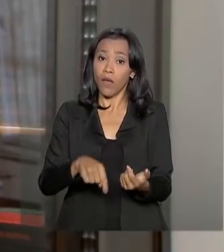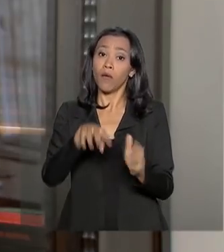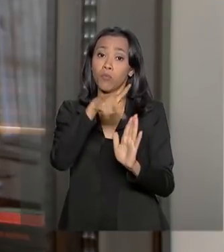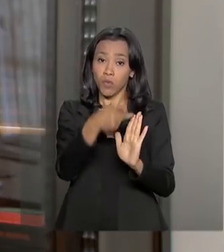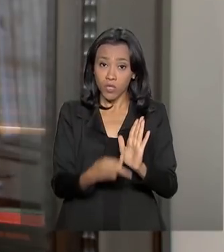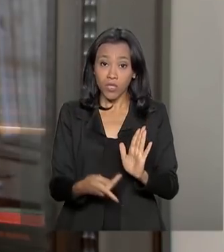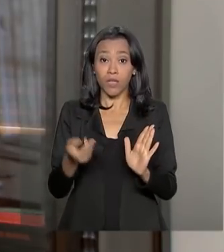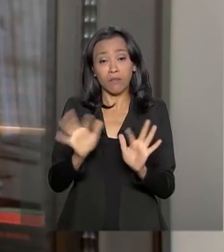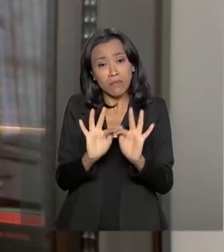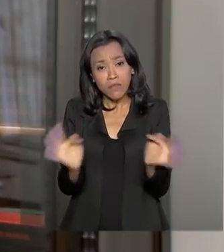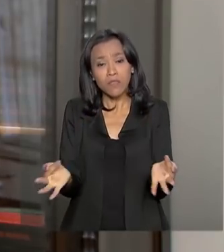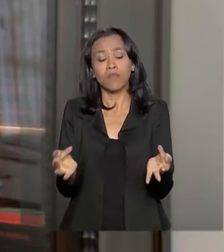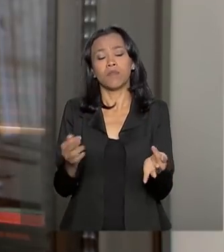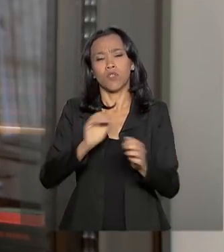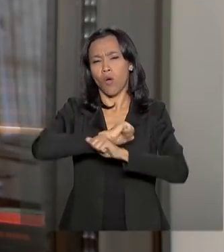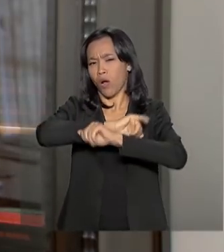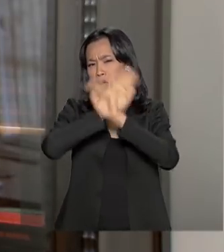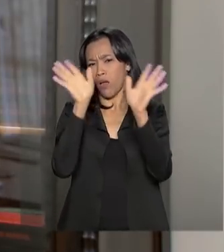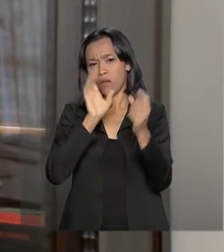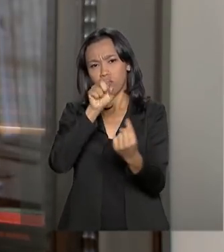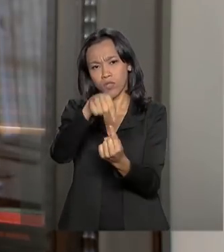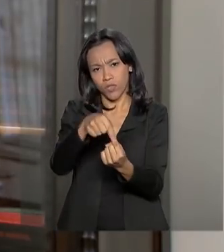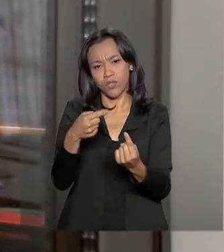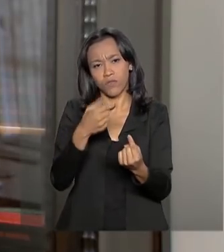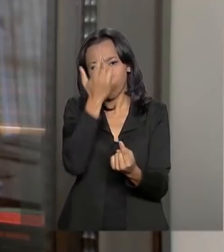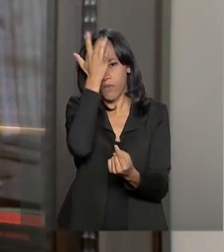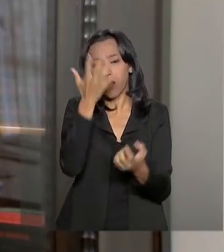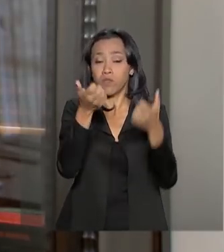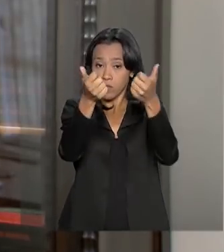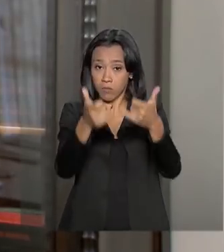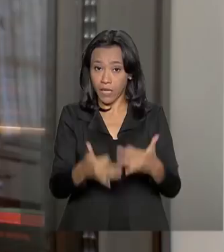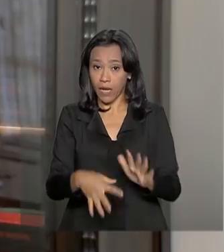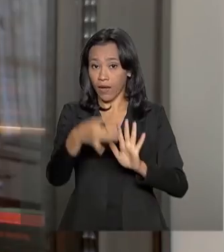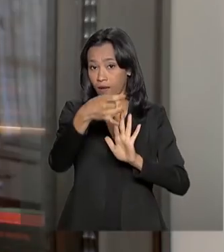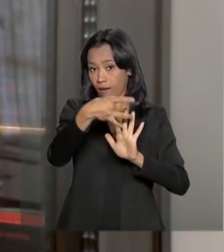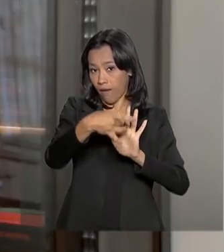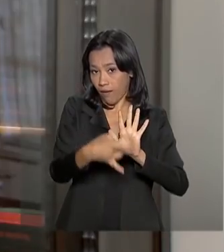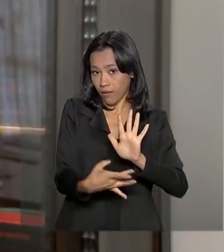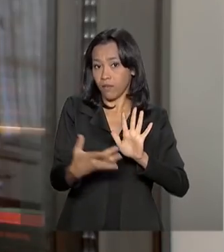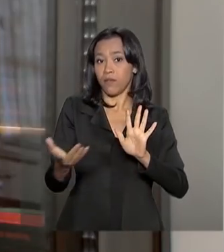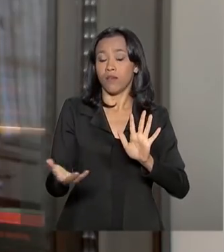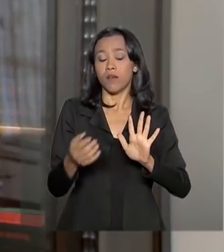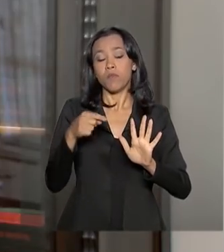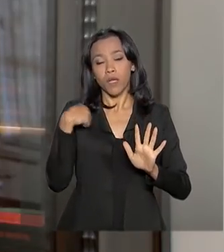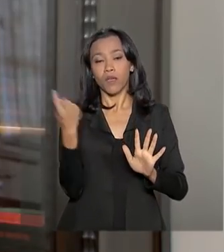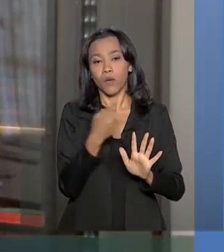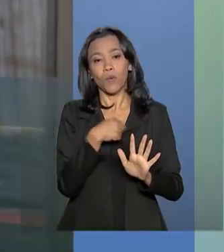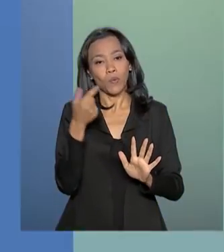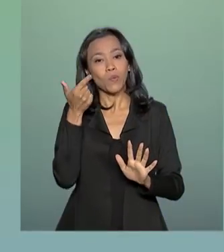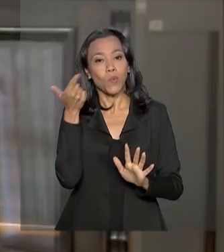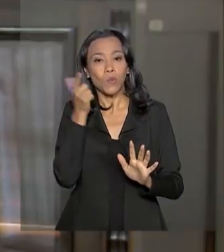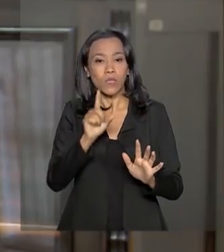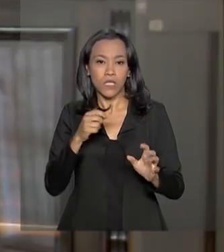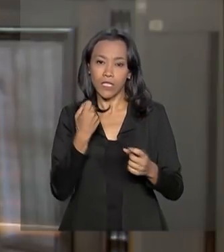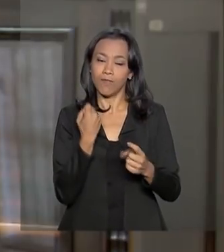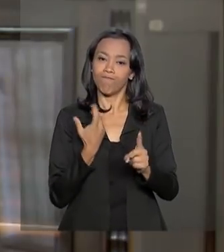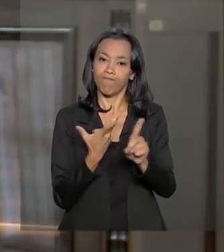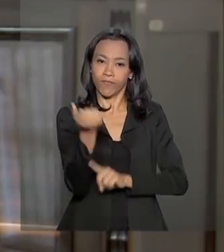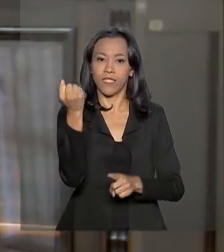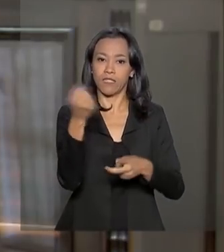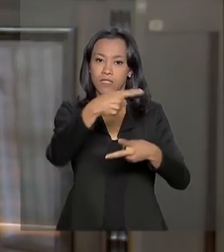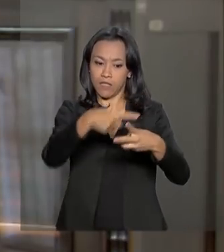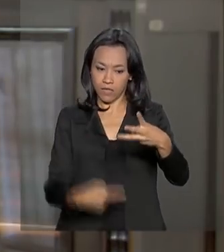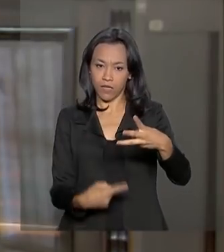medidas bastante objetivas, bem fáceis de serem explicadas, ponto a ponto, para poder enfrentar esses três problemas. Na nossa